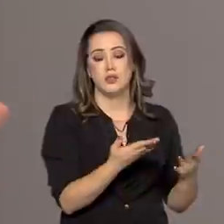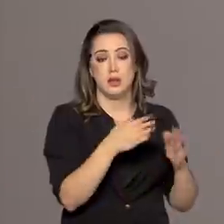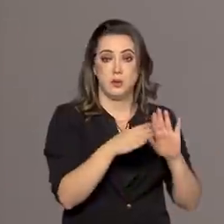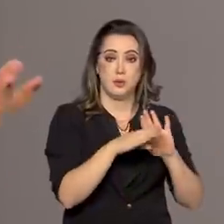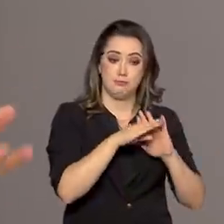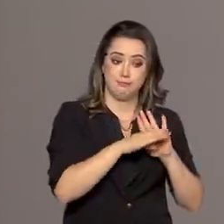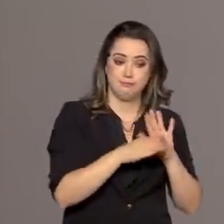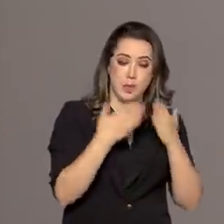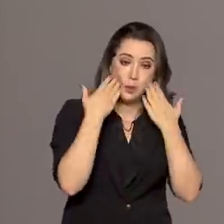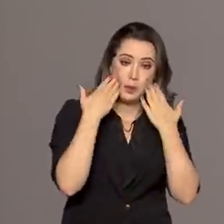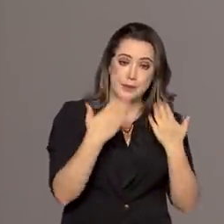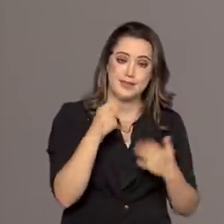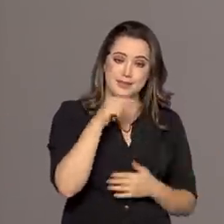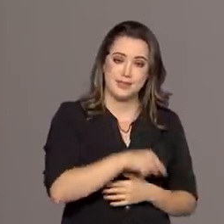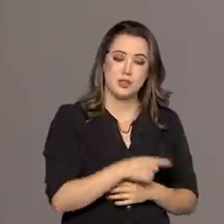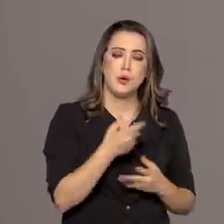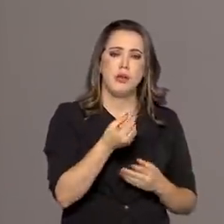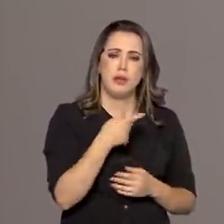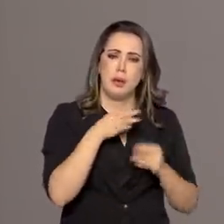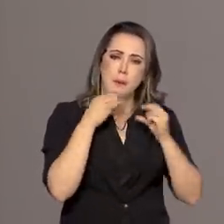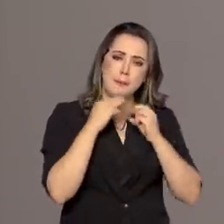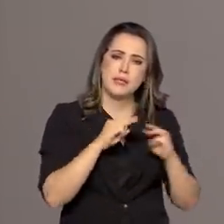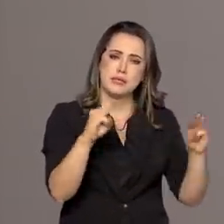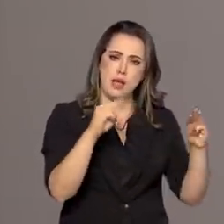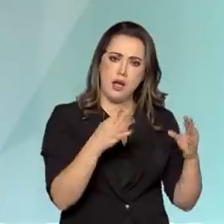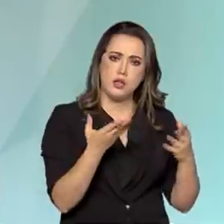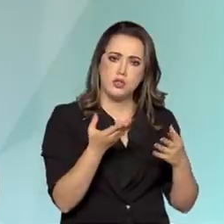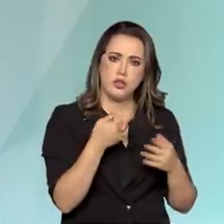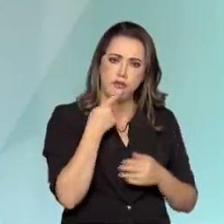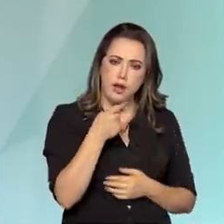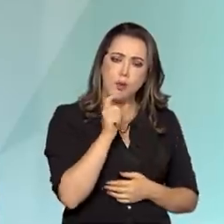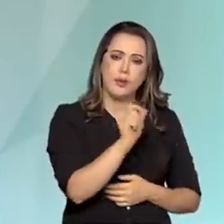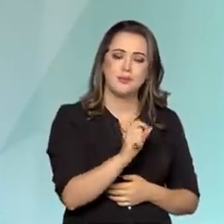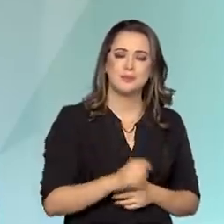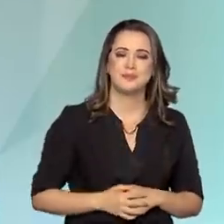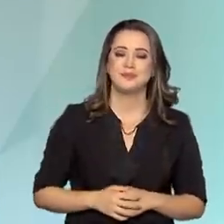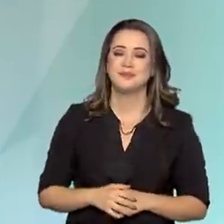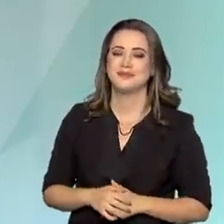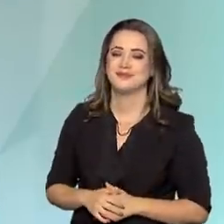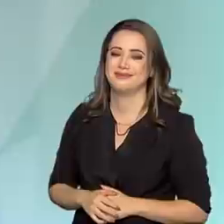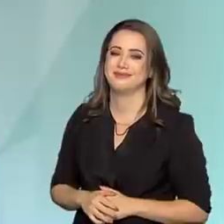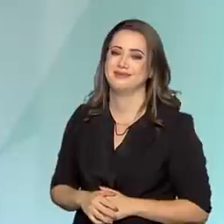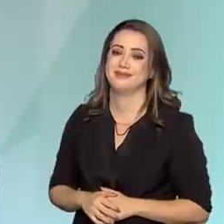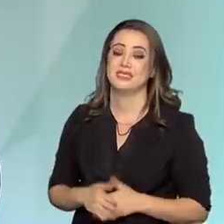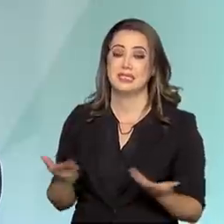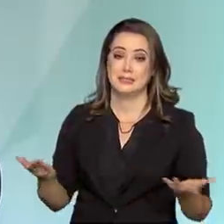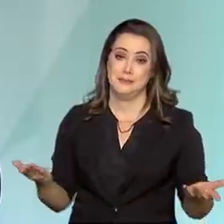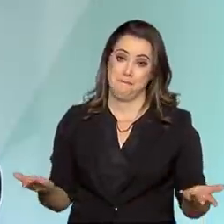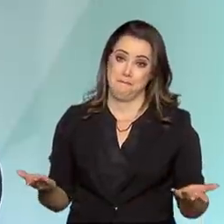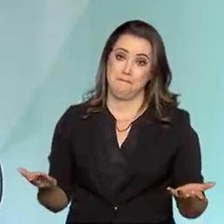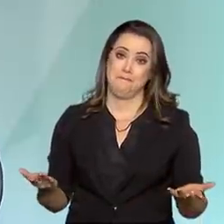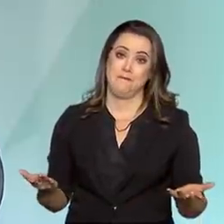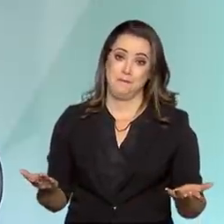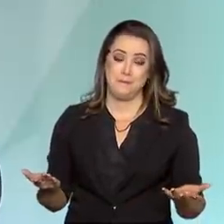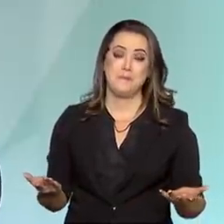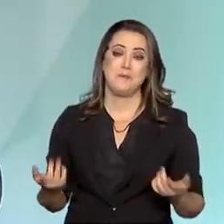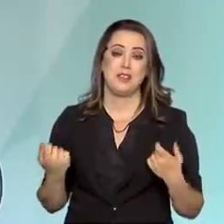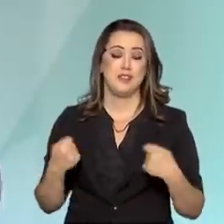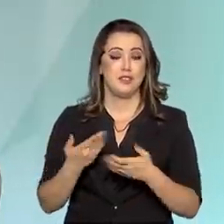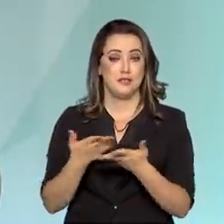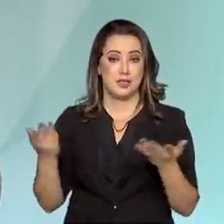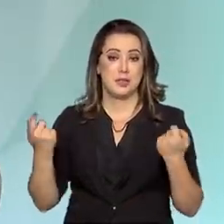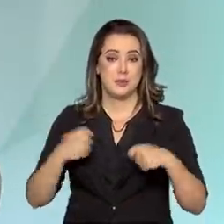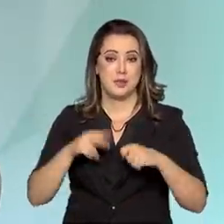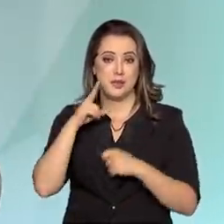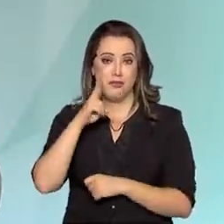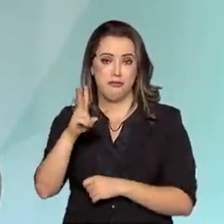alguma coisa que precisa ser destacada e a gente não chamou ainda? A mensagem final é que todos acessem, primeiro, as lives da BN. As